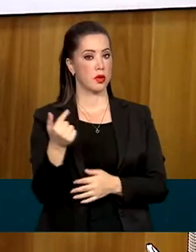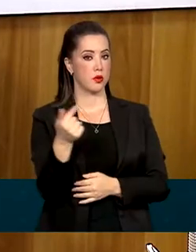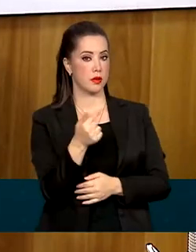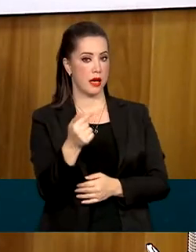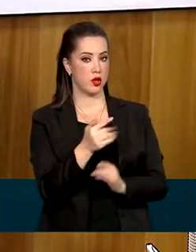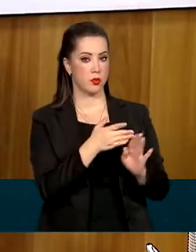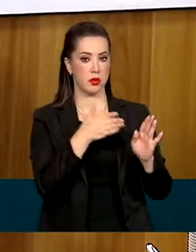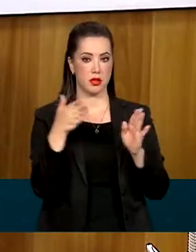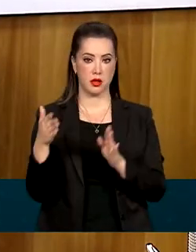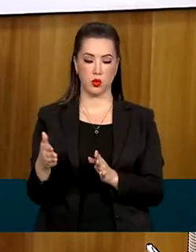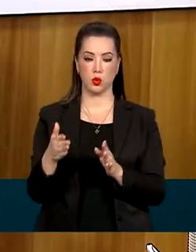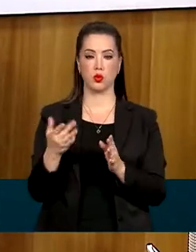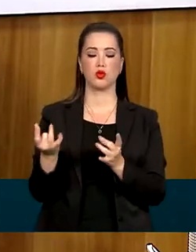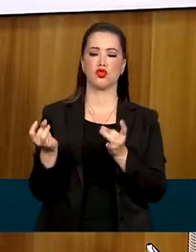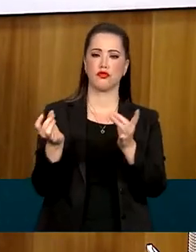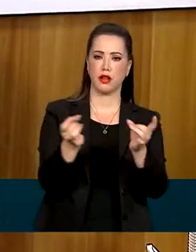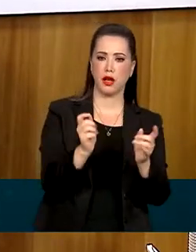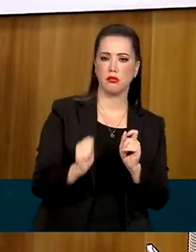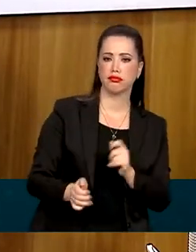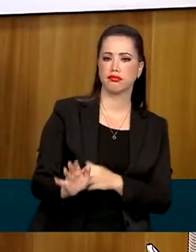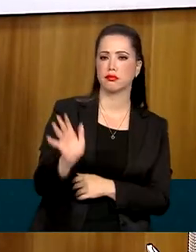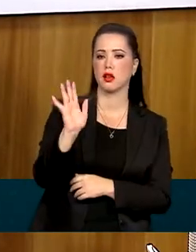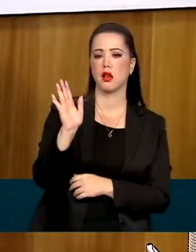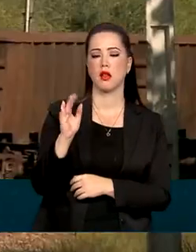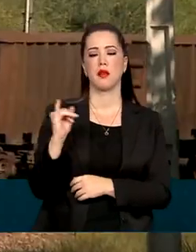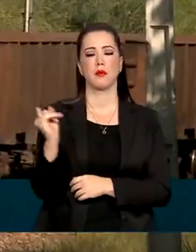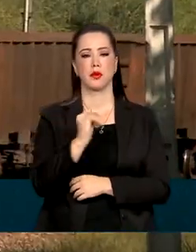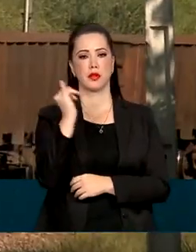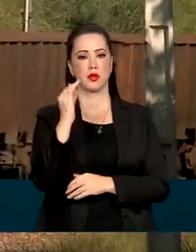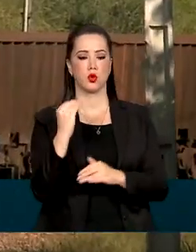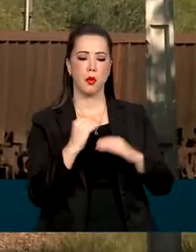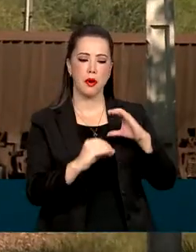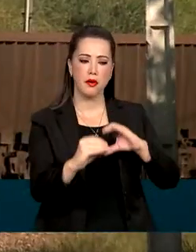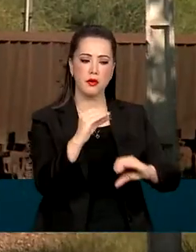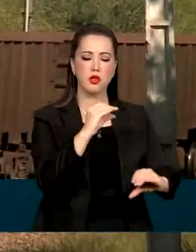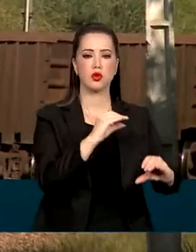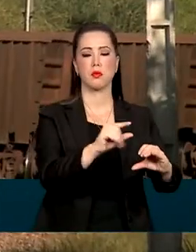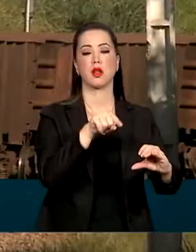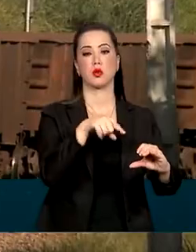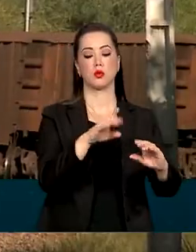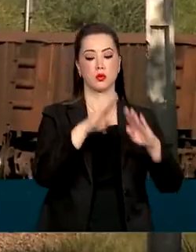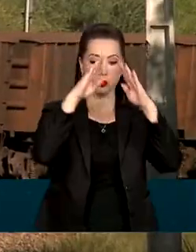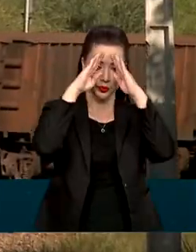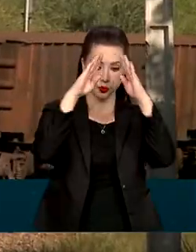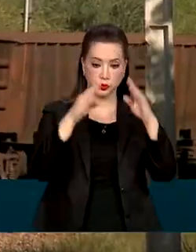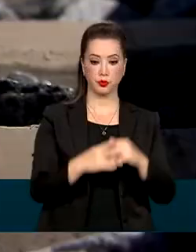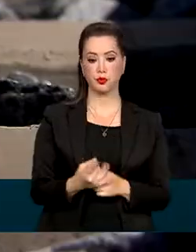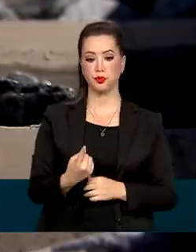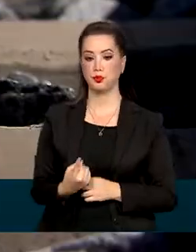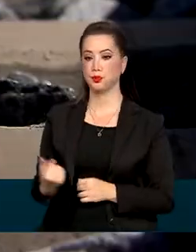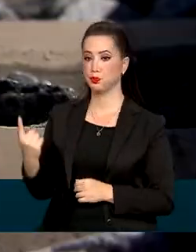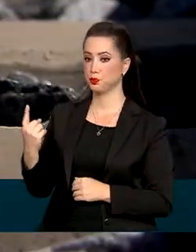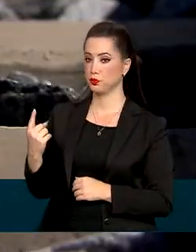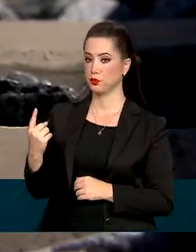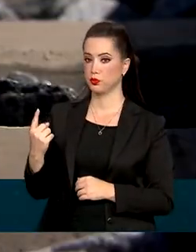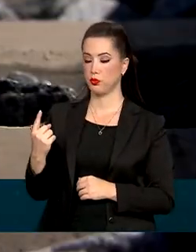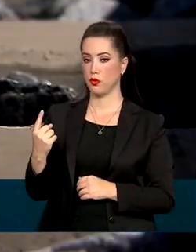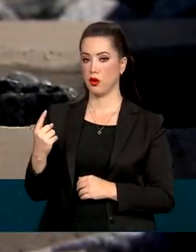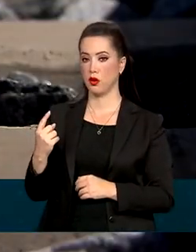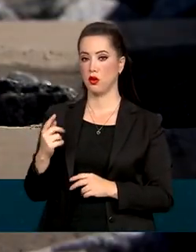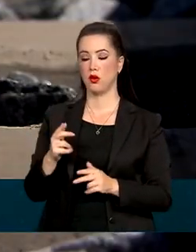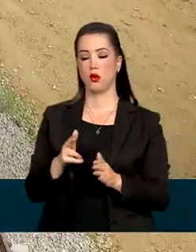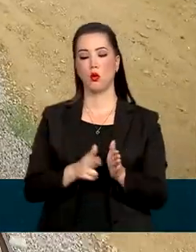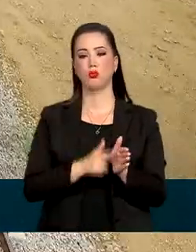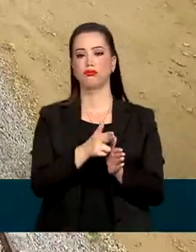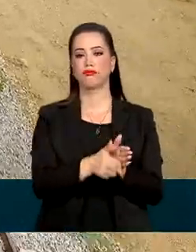rodada de concessão, é trazer investimentos para os nossos aeroportos. Já no modal ferroviário, um dos menos explorados